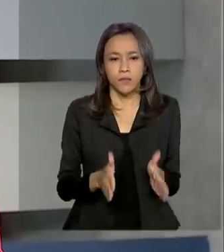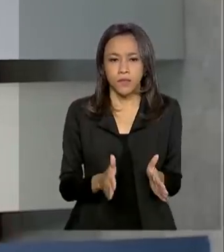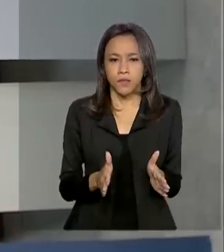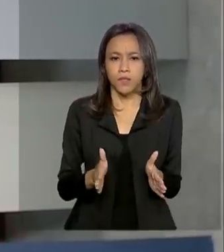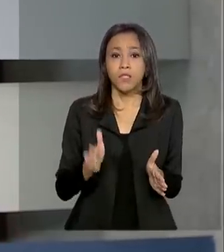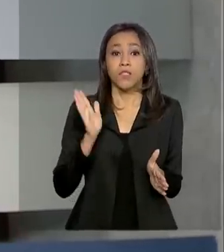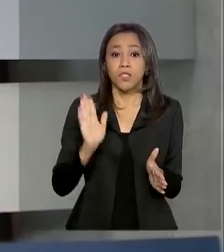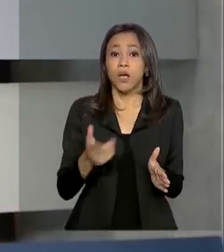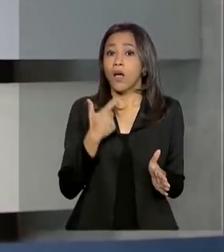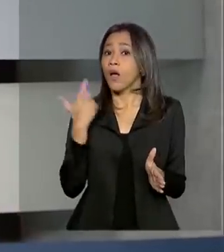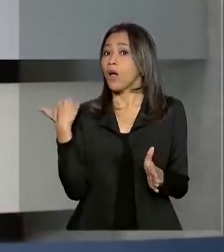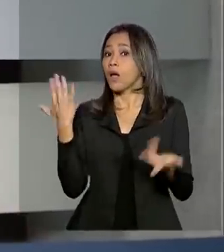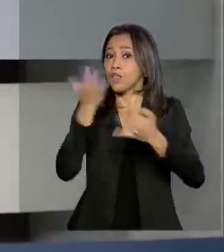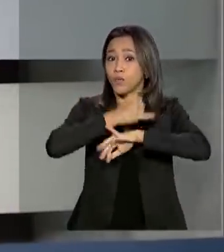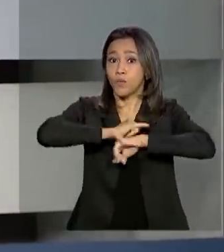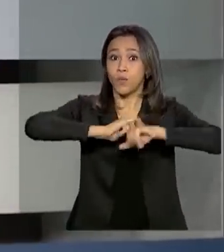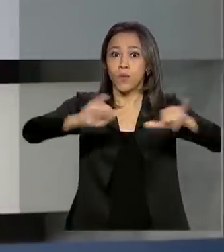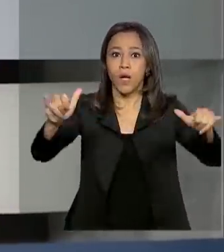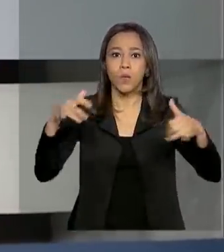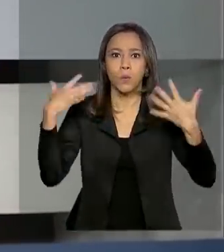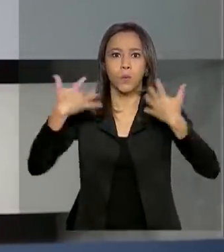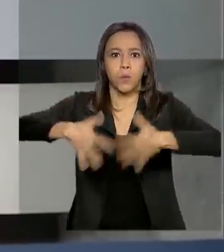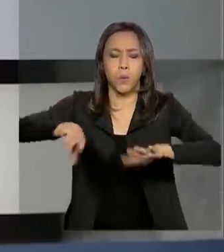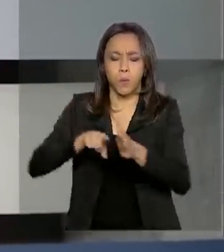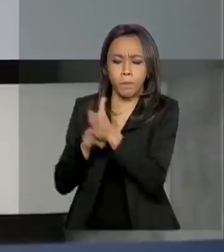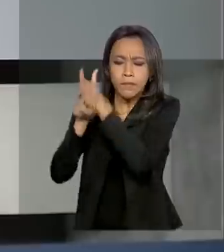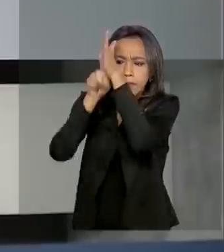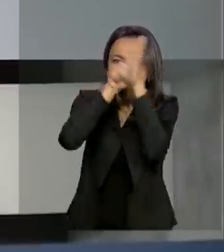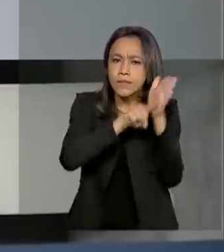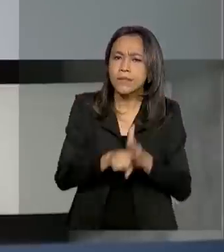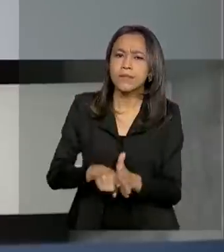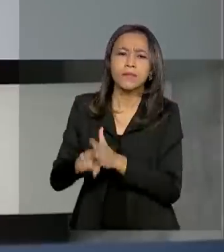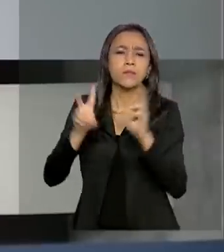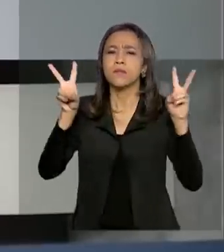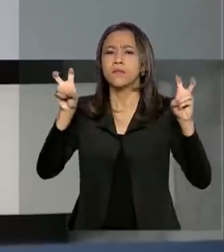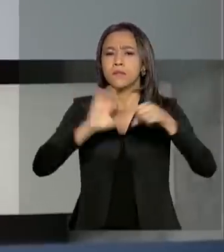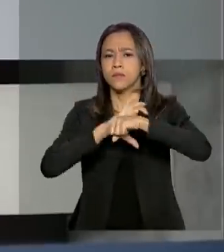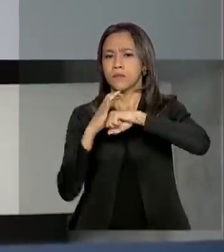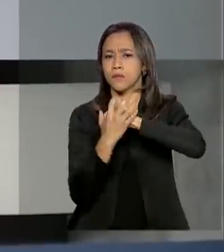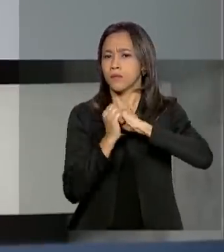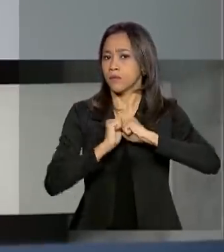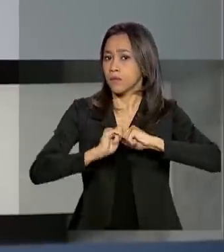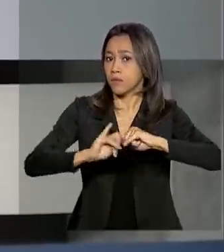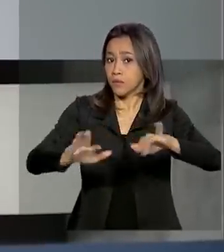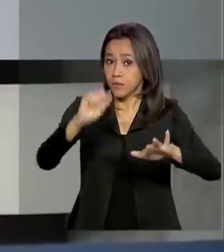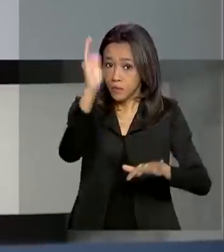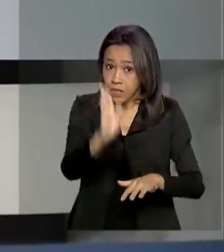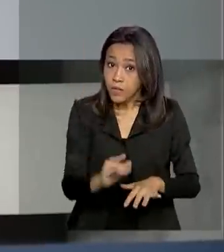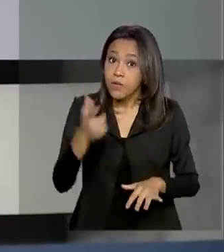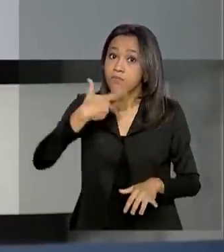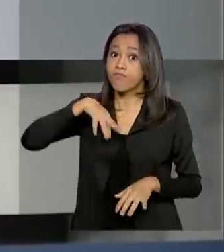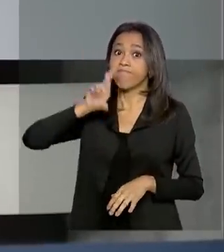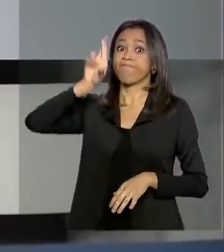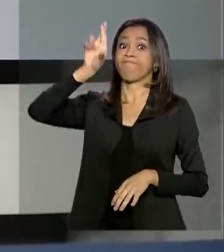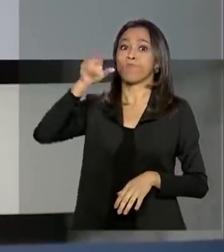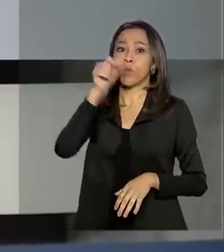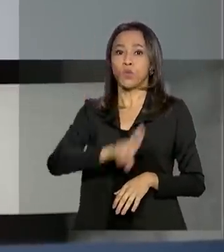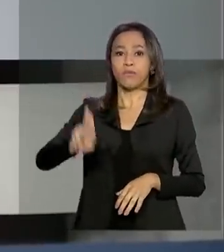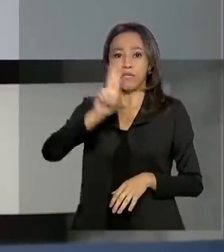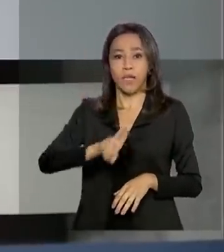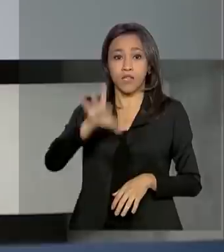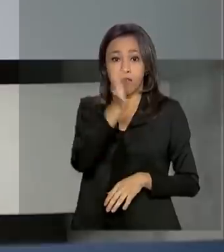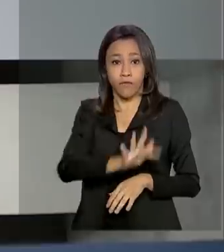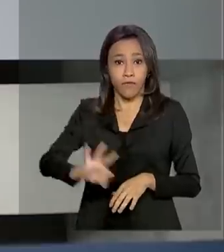Divulgado o resultado do maior estudo sobre a Covid-19 no Brasil. A pesquisa foi feita pela Universidade Federal de